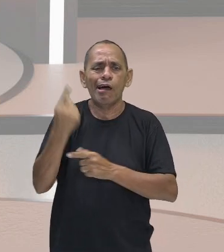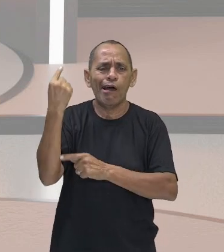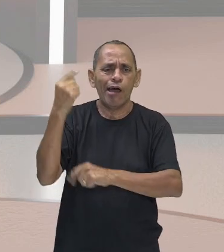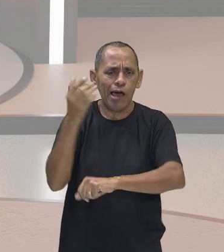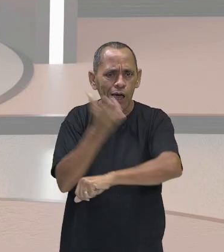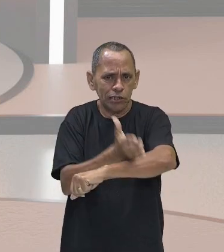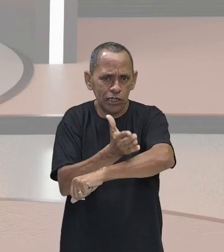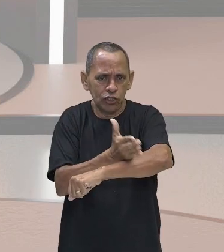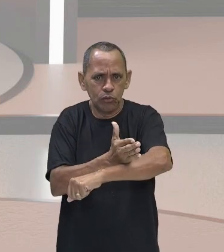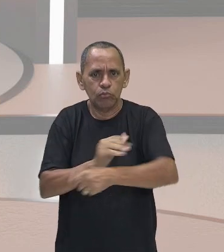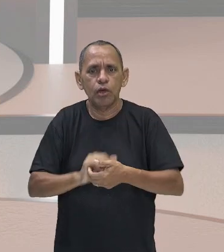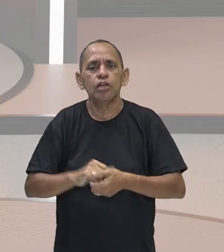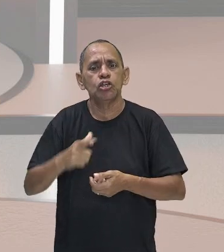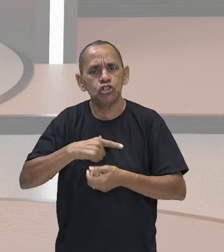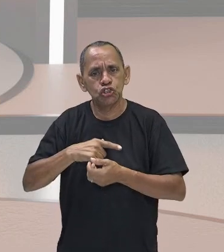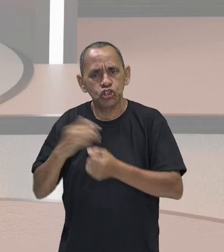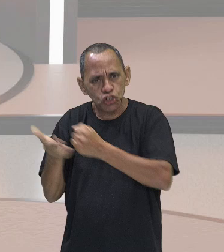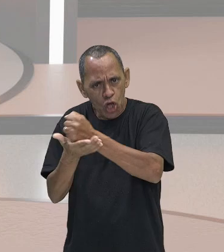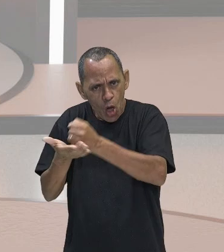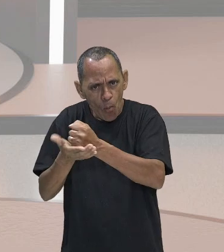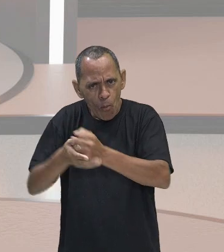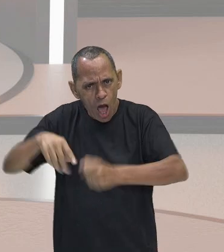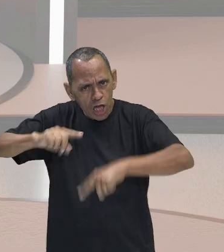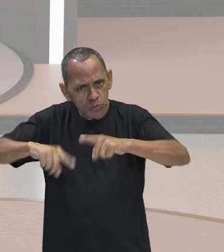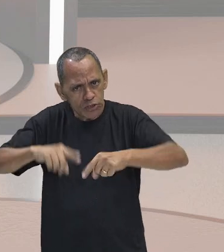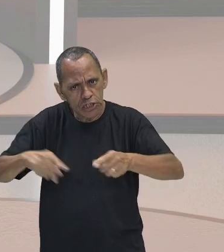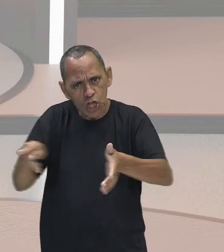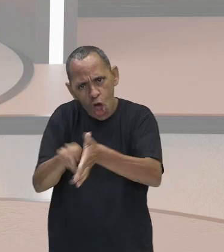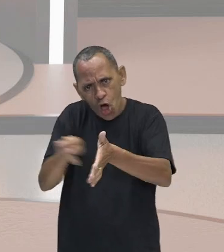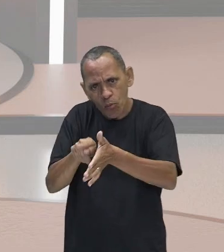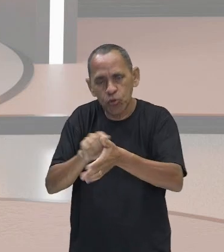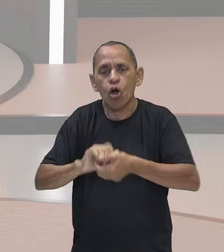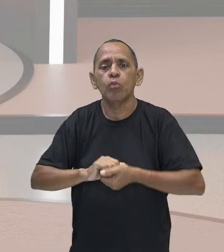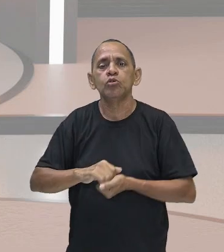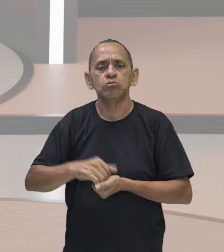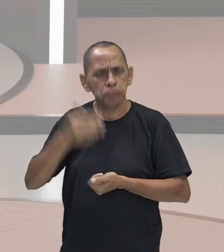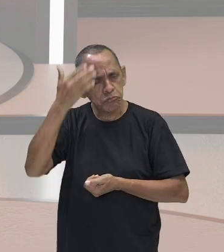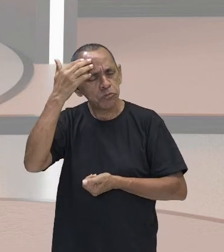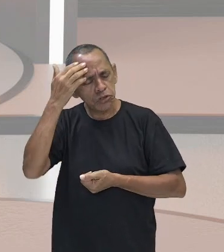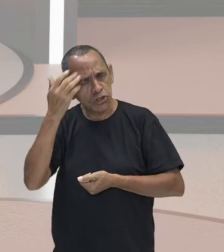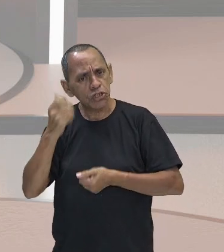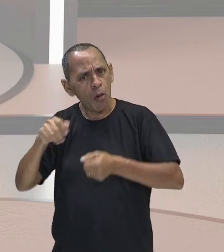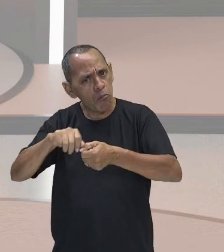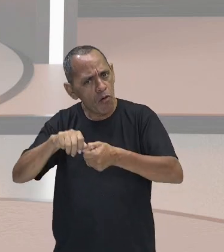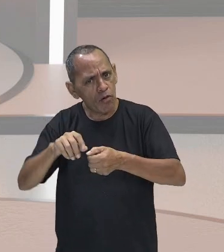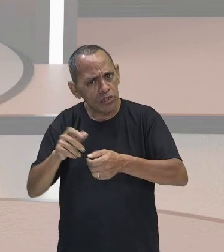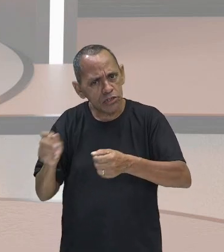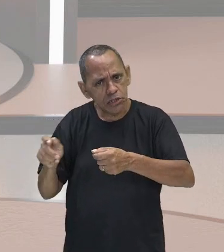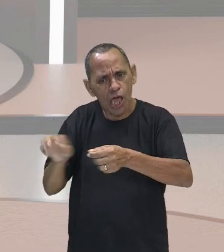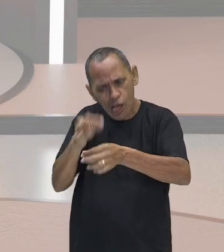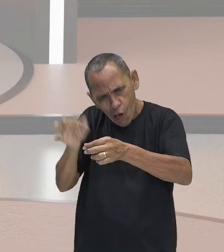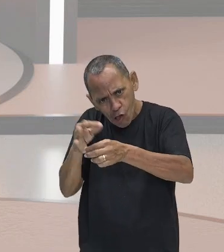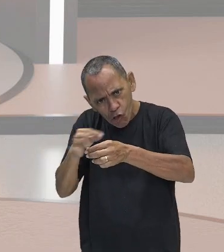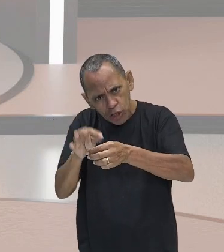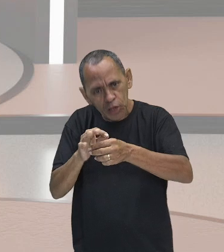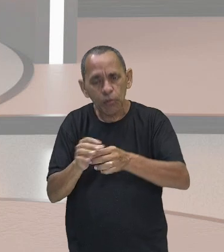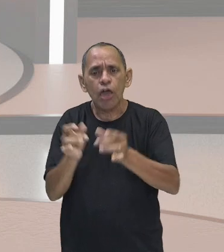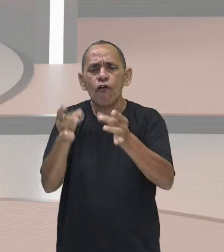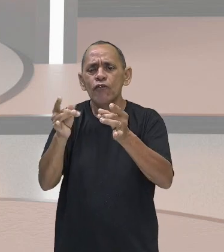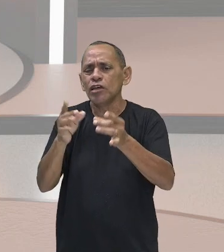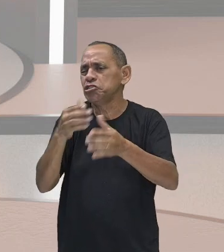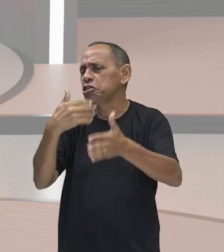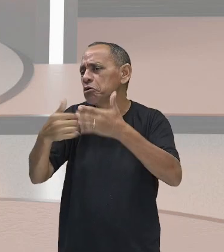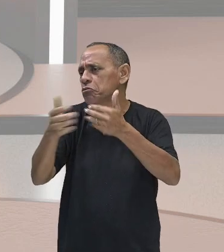-prima, possuía as ferramentas, sabia fazer, fazia aquilo, o produto era dele e ele vendia para quem ele queria.